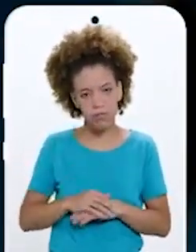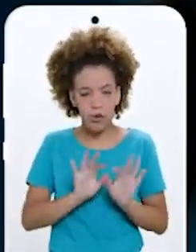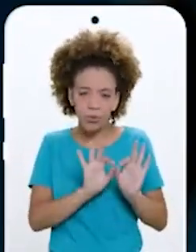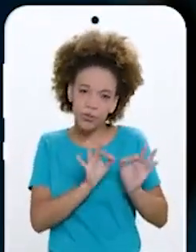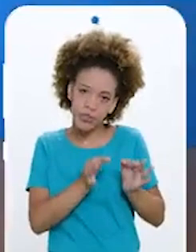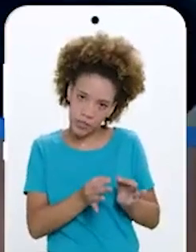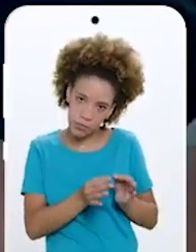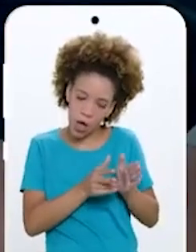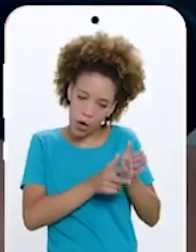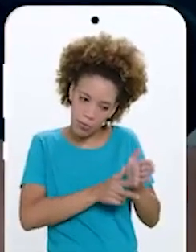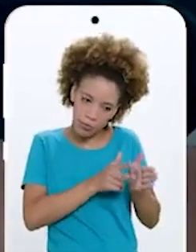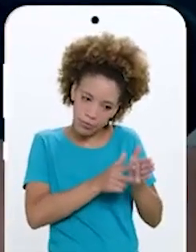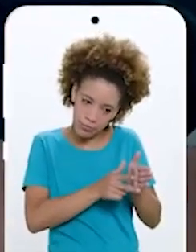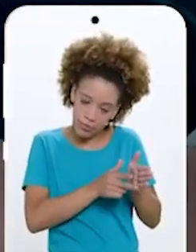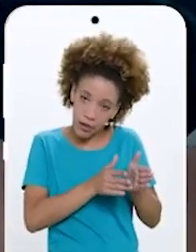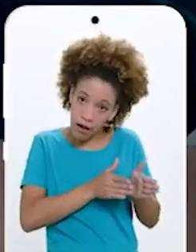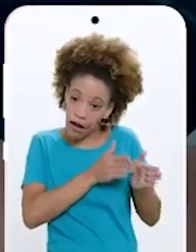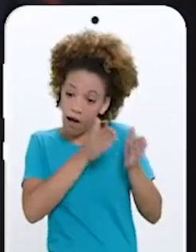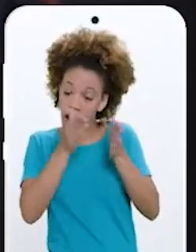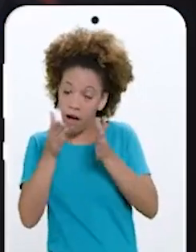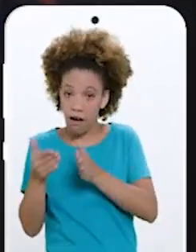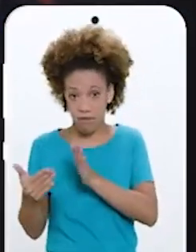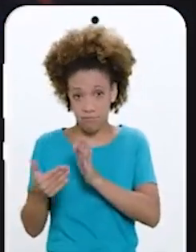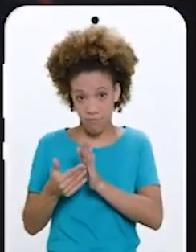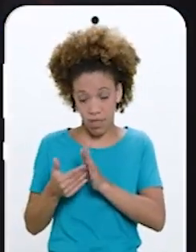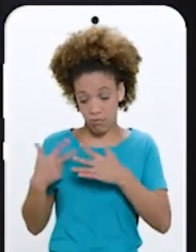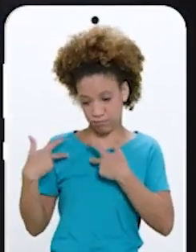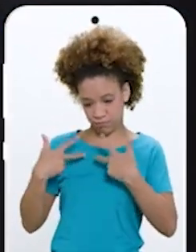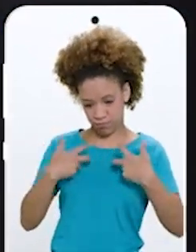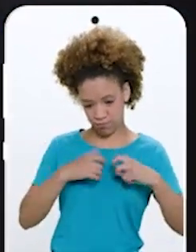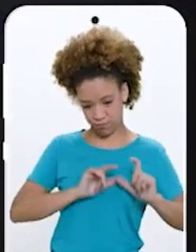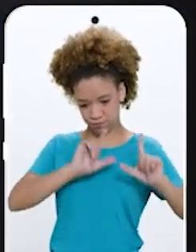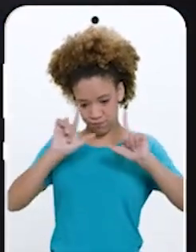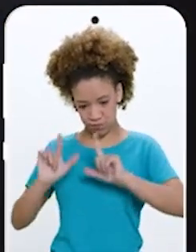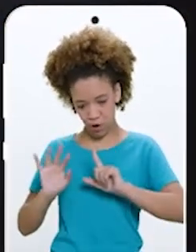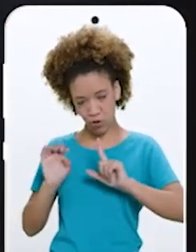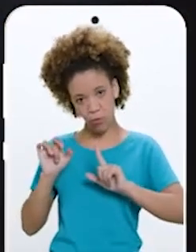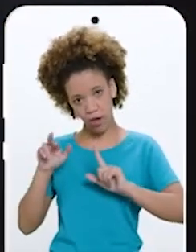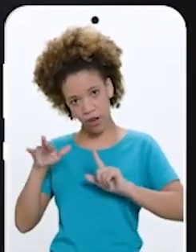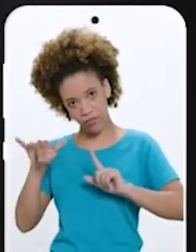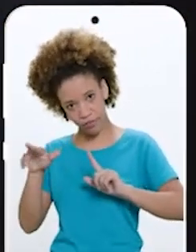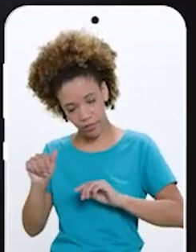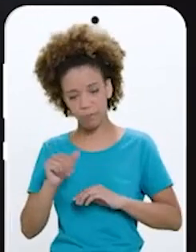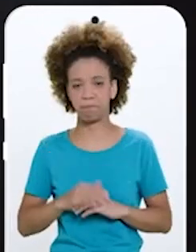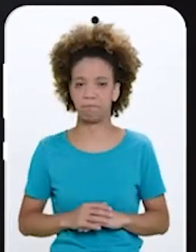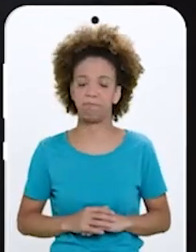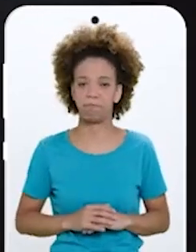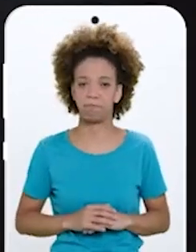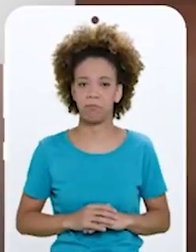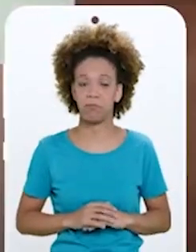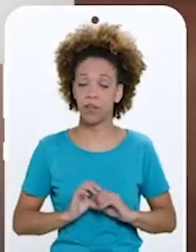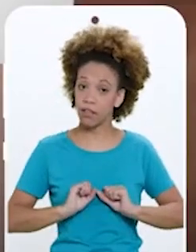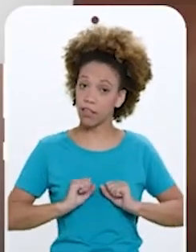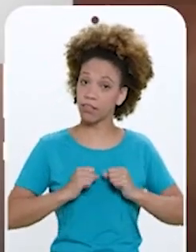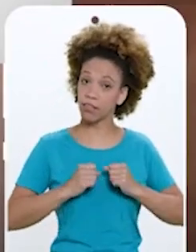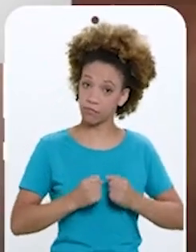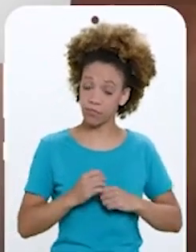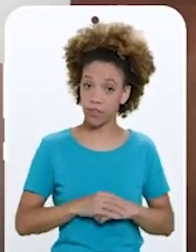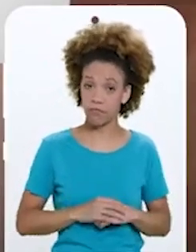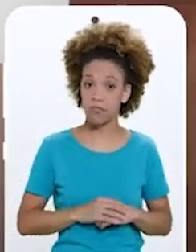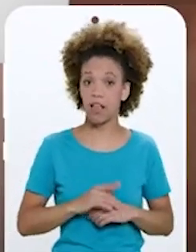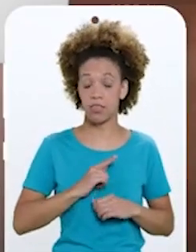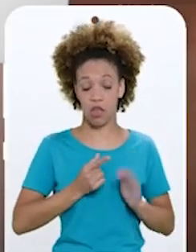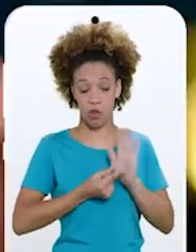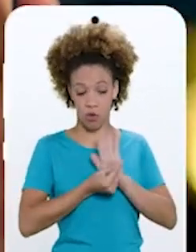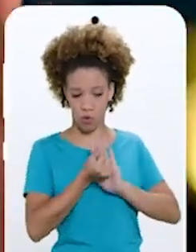Desde os mais simples, como próteses e cadeiras de roda Até os mais complexos, como aparelhos de tomografia computadorizada Na defesa, com